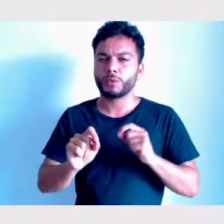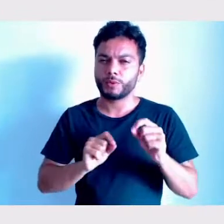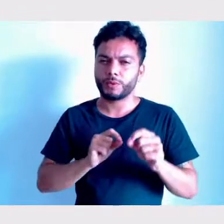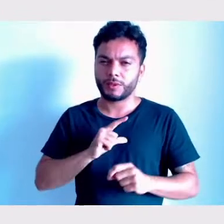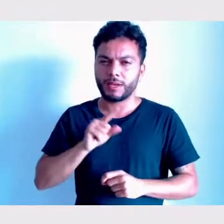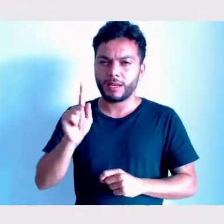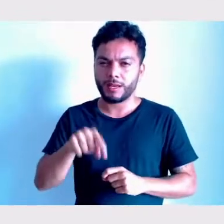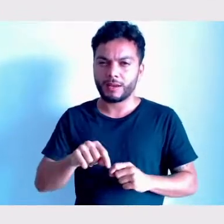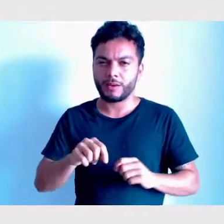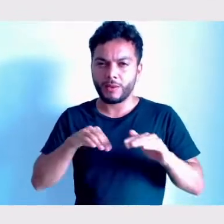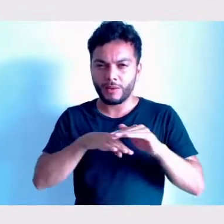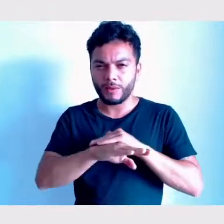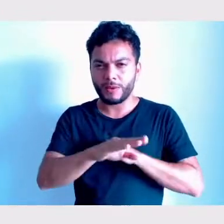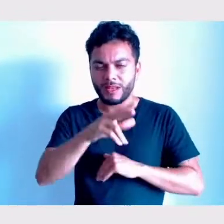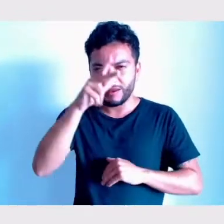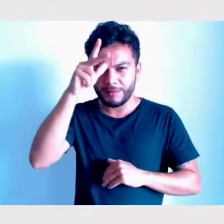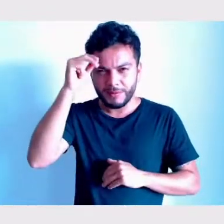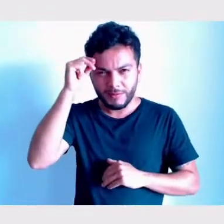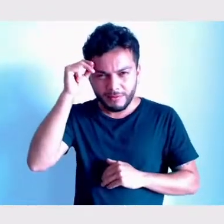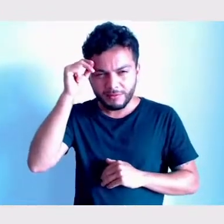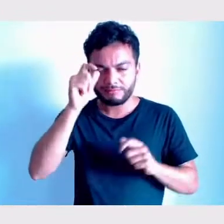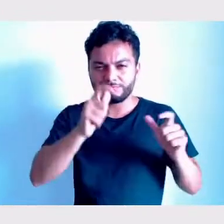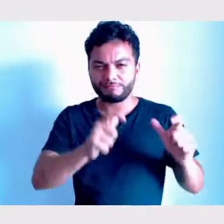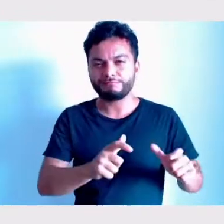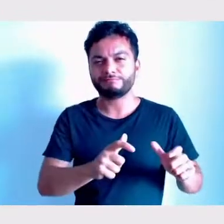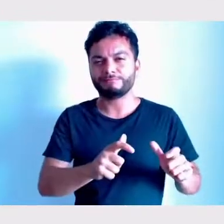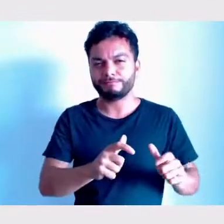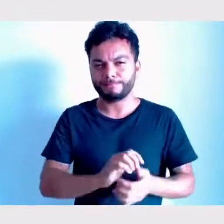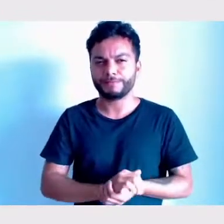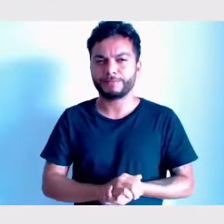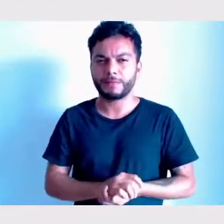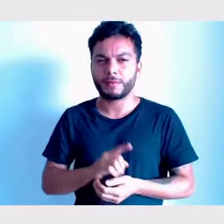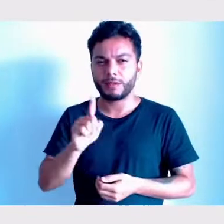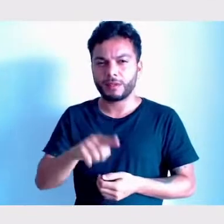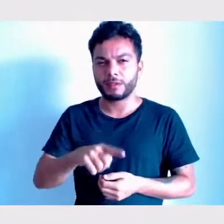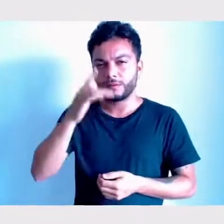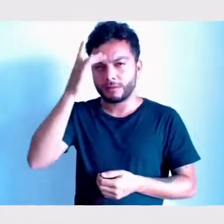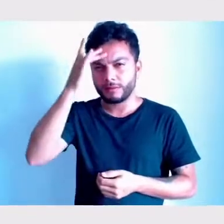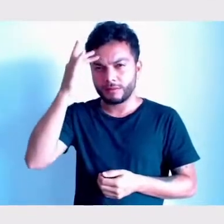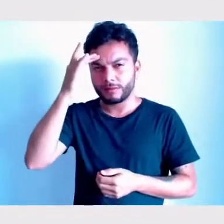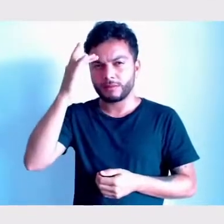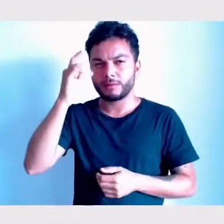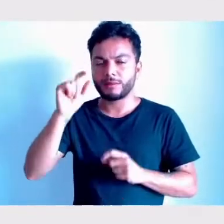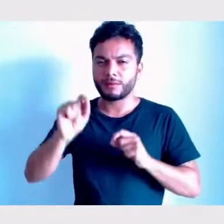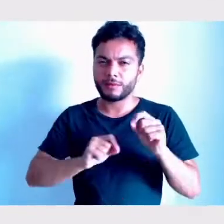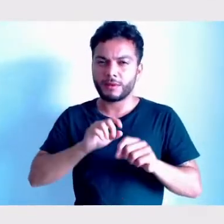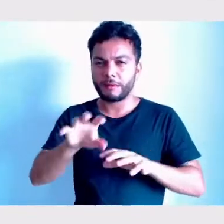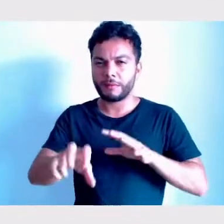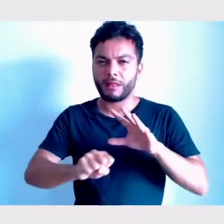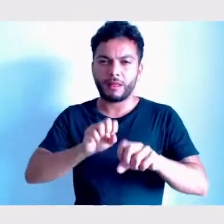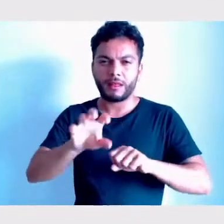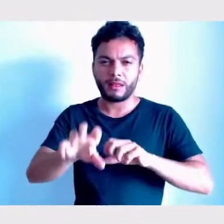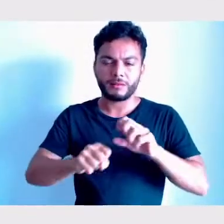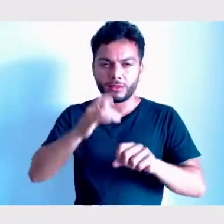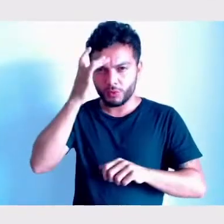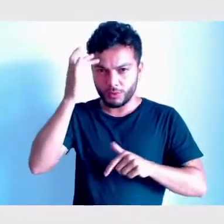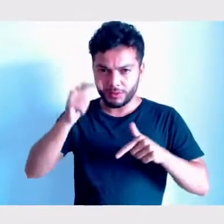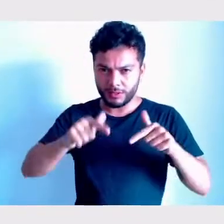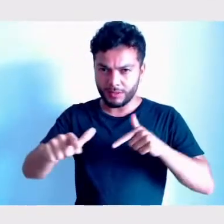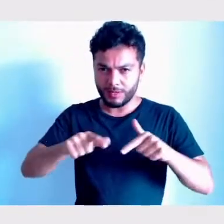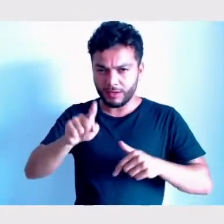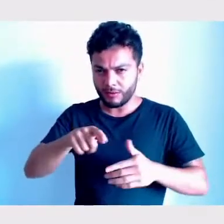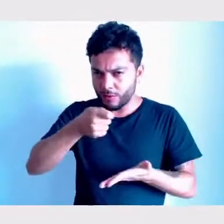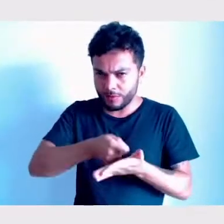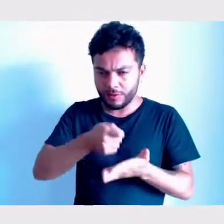prefeitura. Estão sendo recolhidos por operários que não têm o dever de fazer isso. Já é